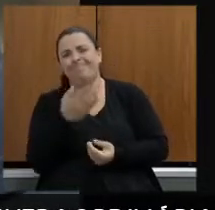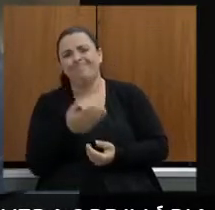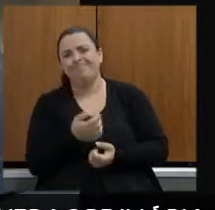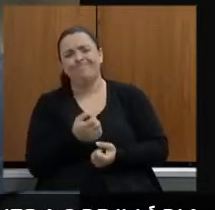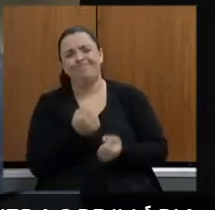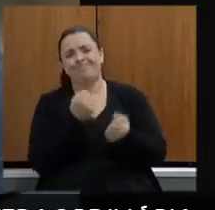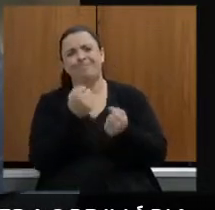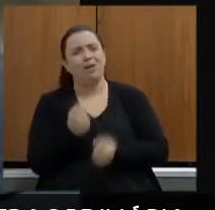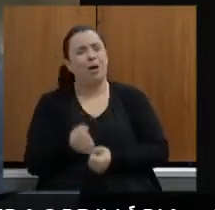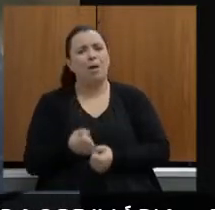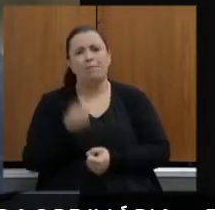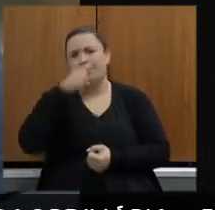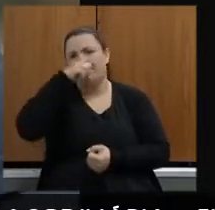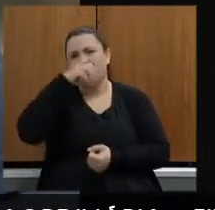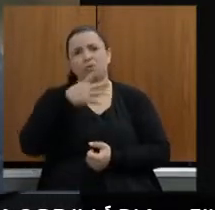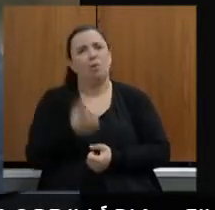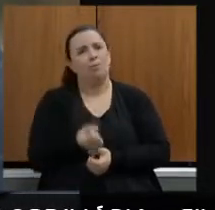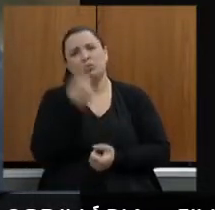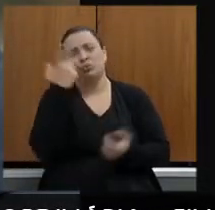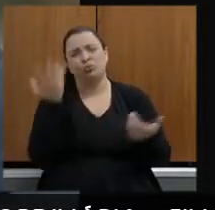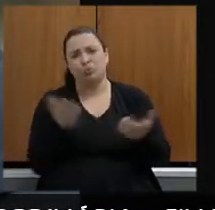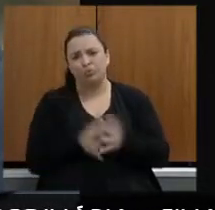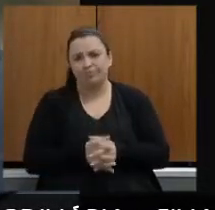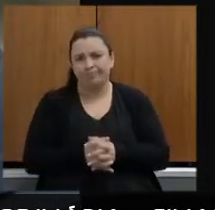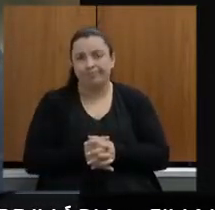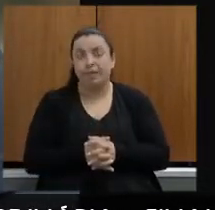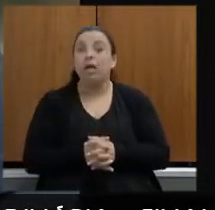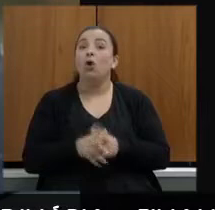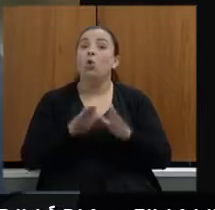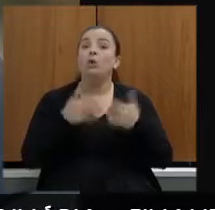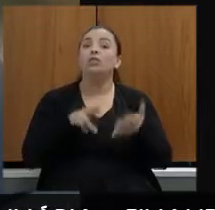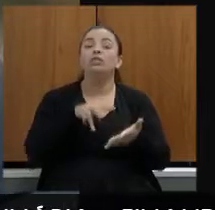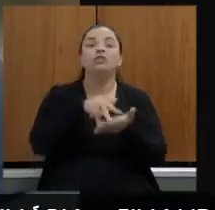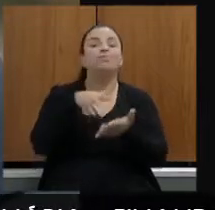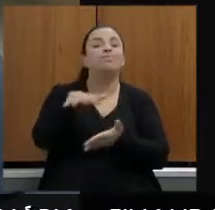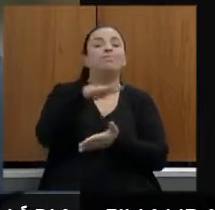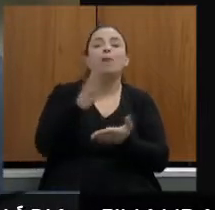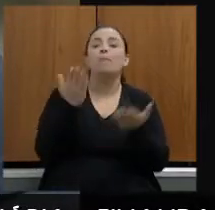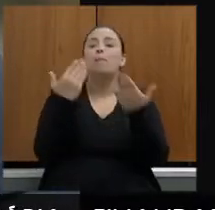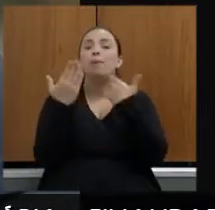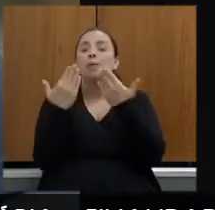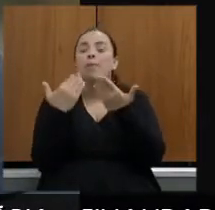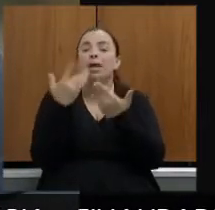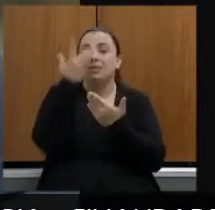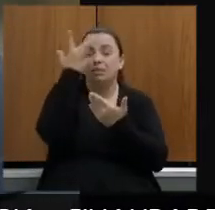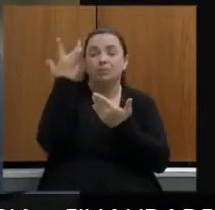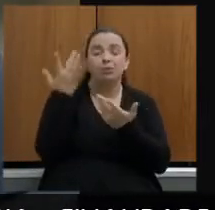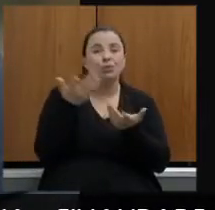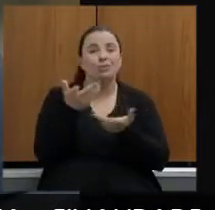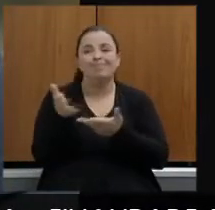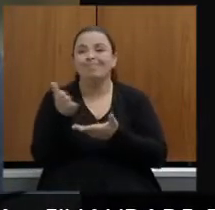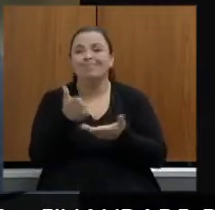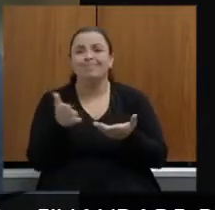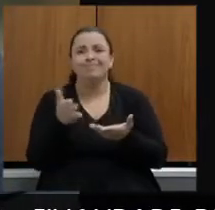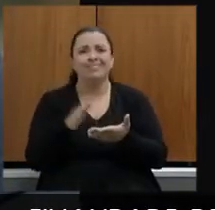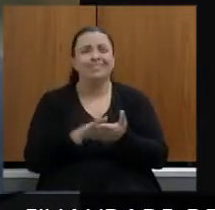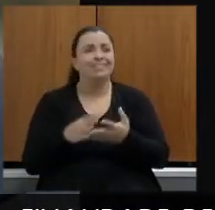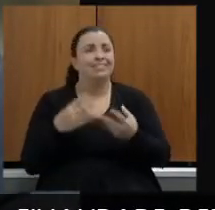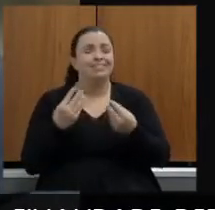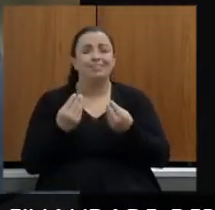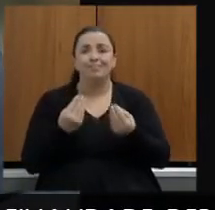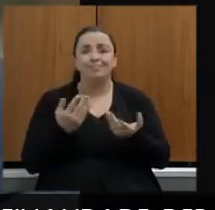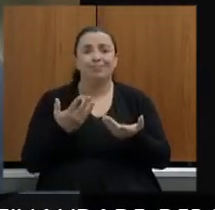a gente conversa com as pessoas lá na região a gente para para ouvi-las elas estão assim com uma certa falta de